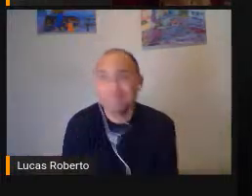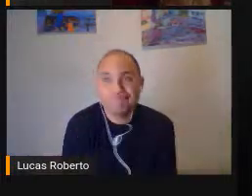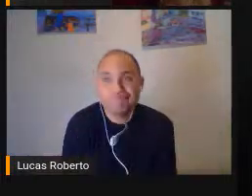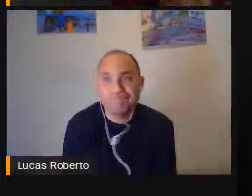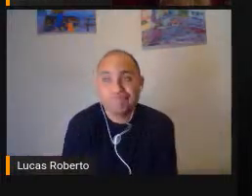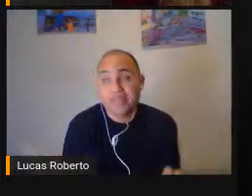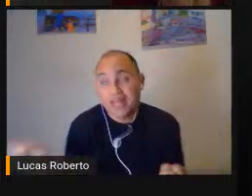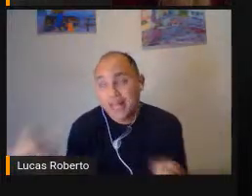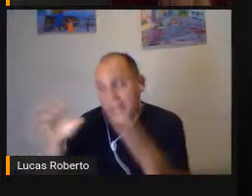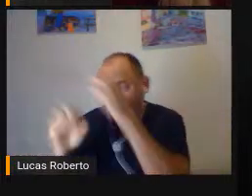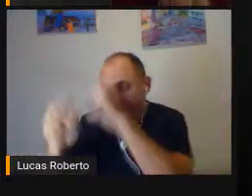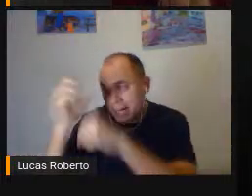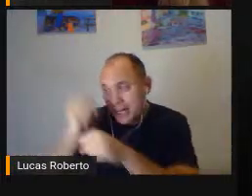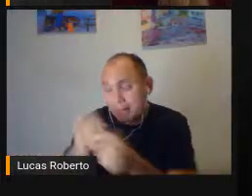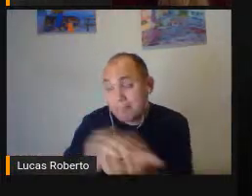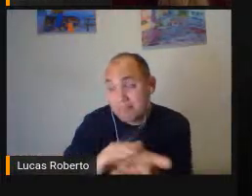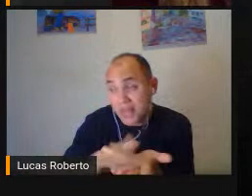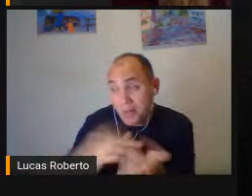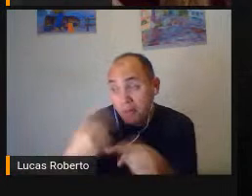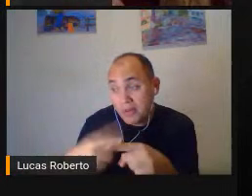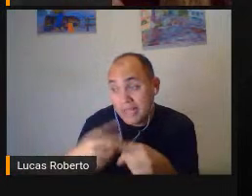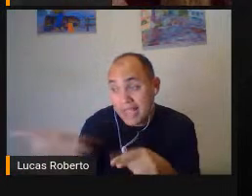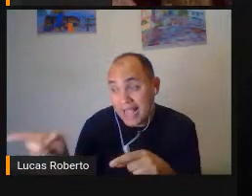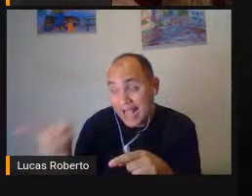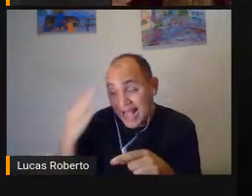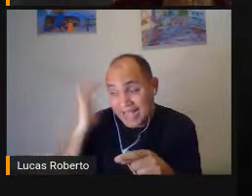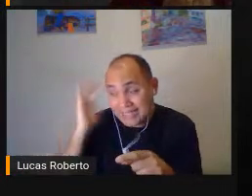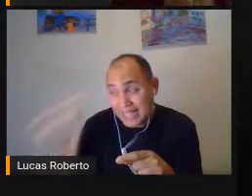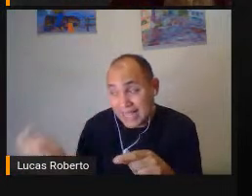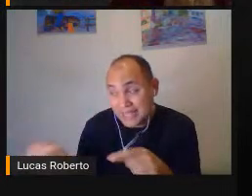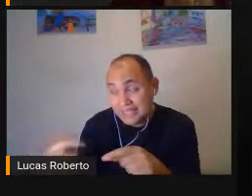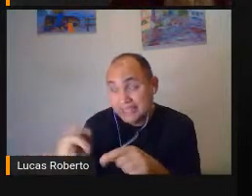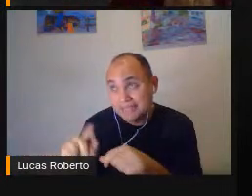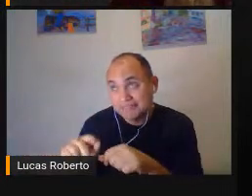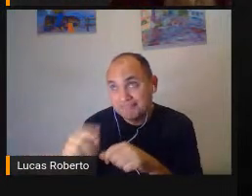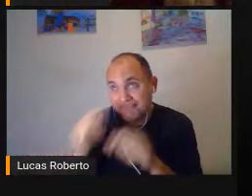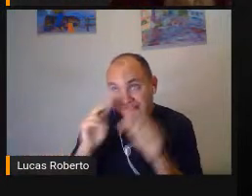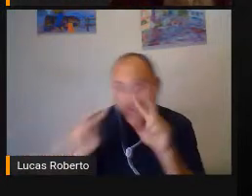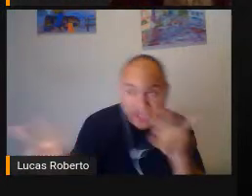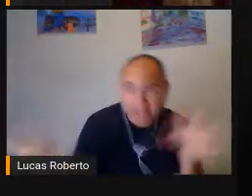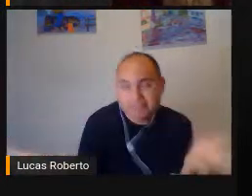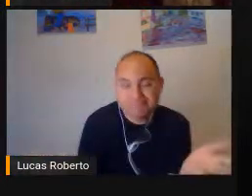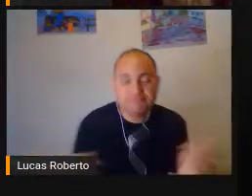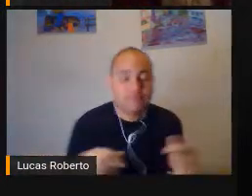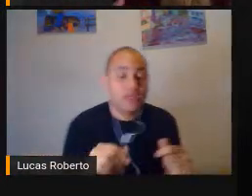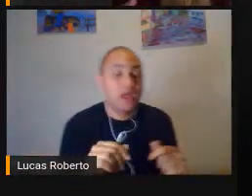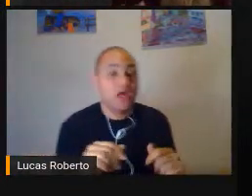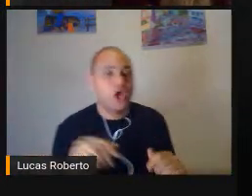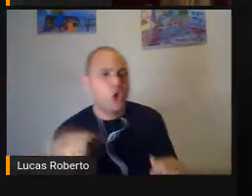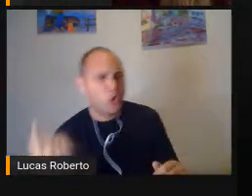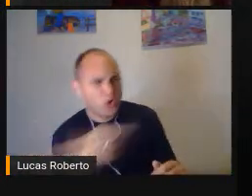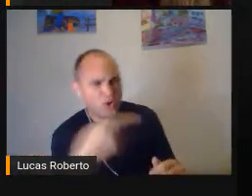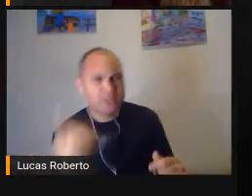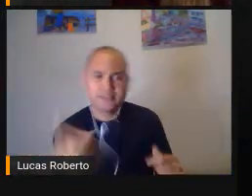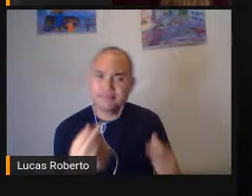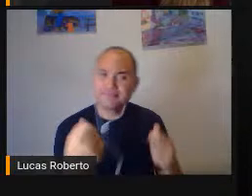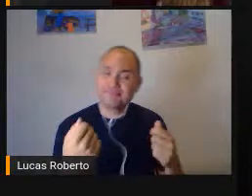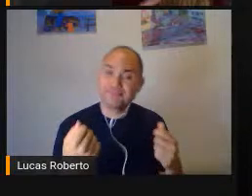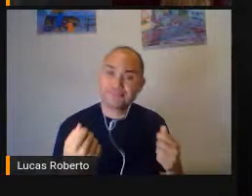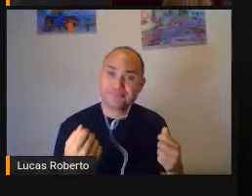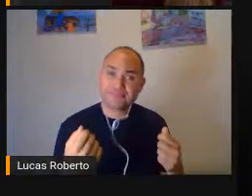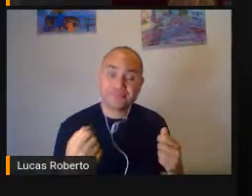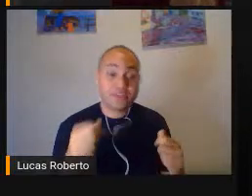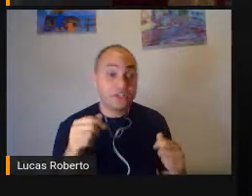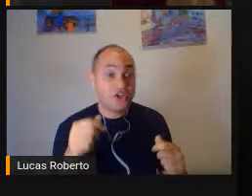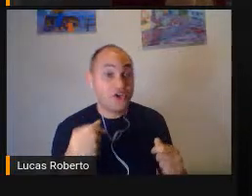concepções Elas não nasceram hoje Como a gente pode perceber Há toda uma história E o que a gente vive hoje É o resquício